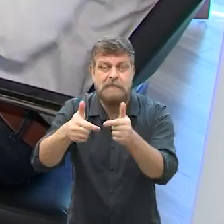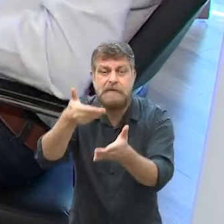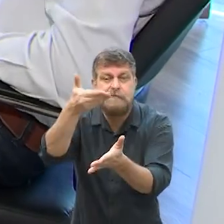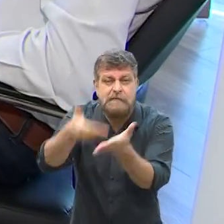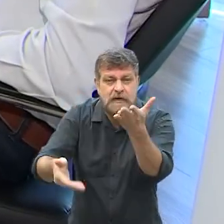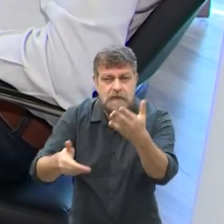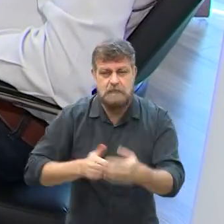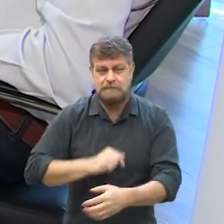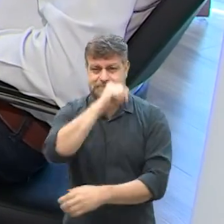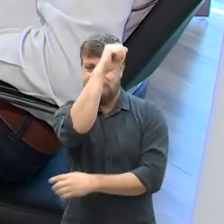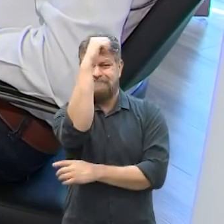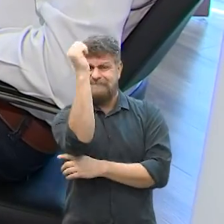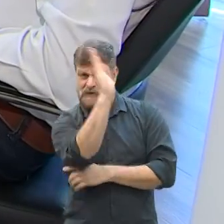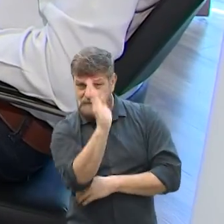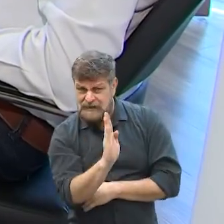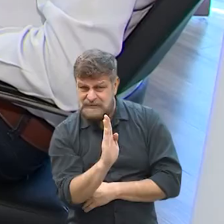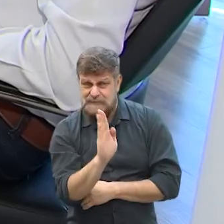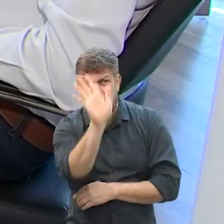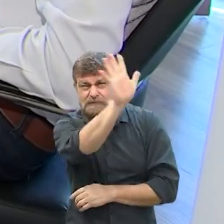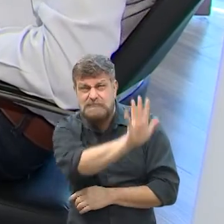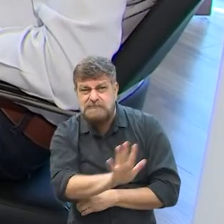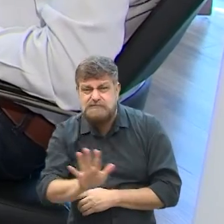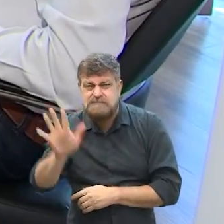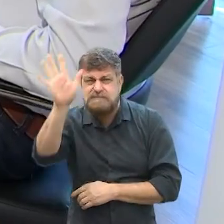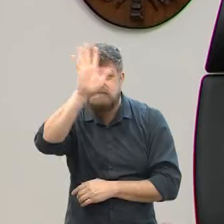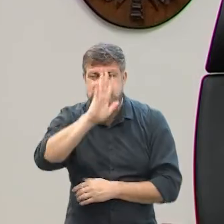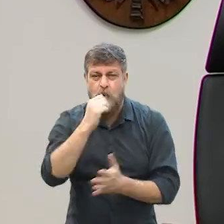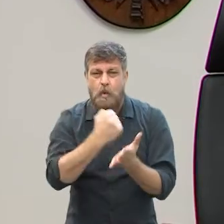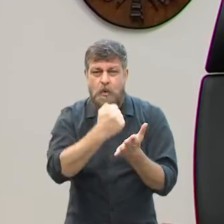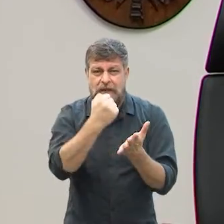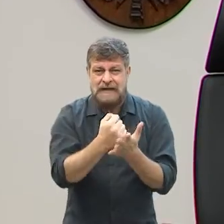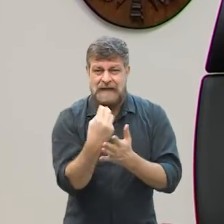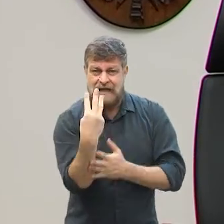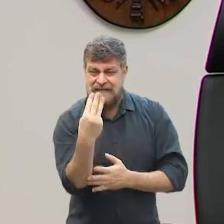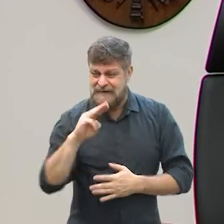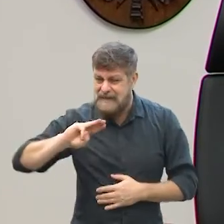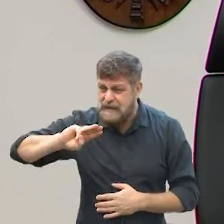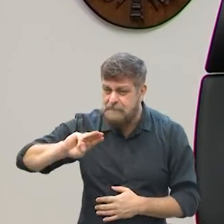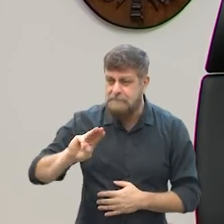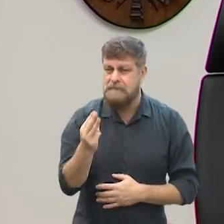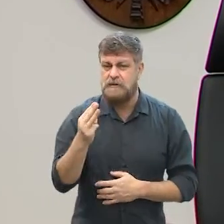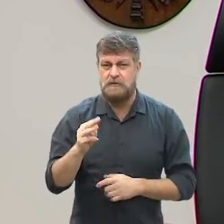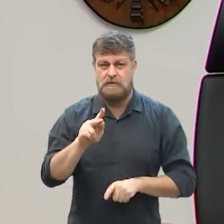Brasil, ele emprega 3 milhões de pessoas.